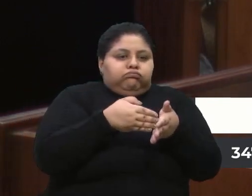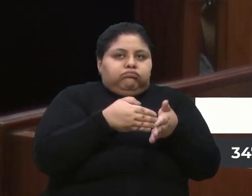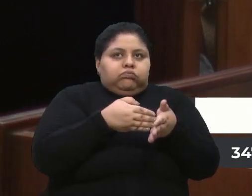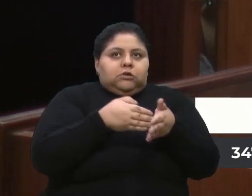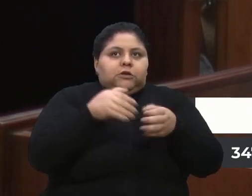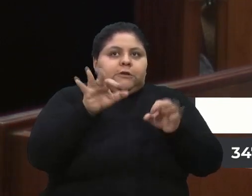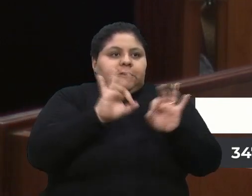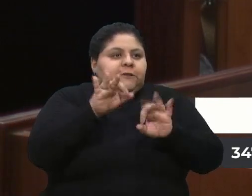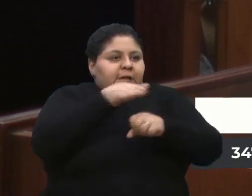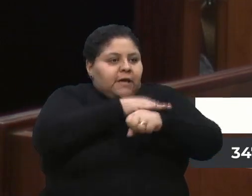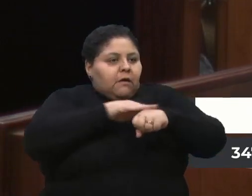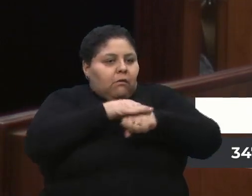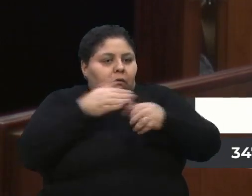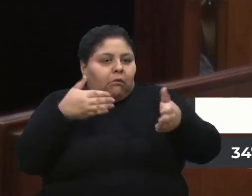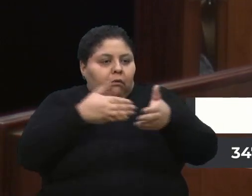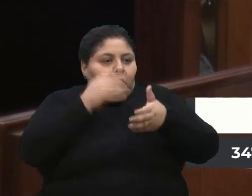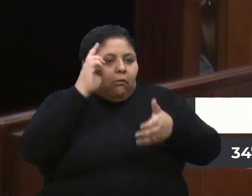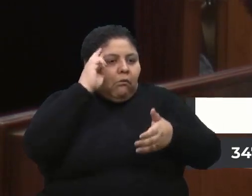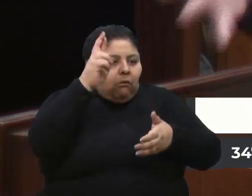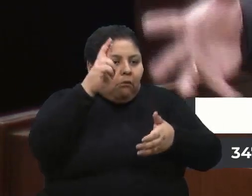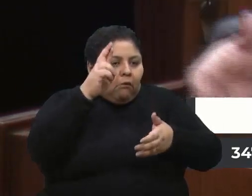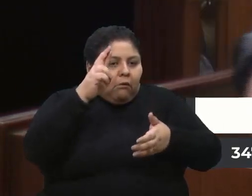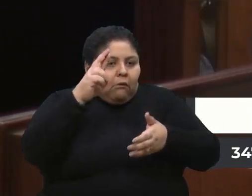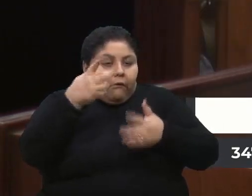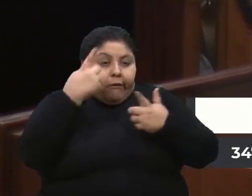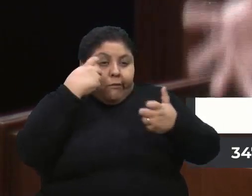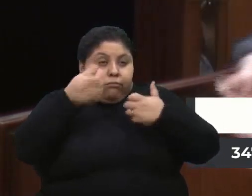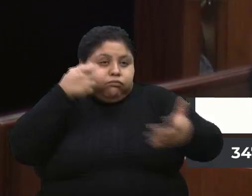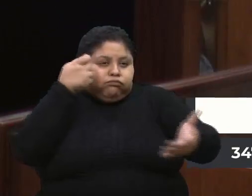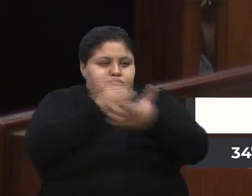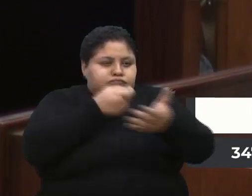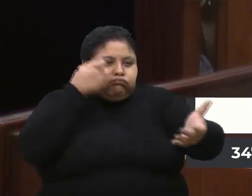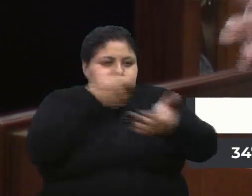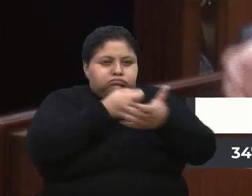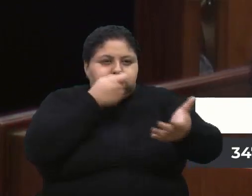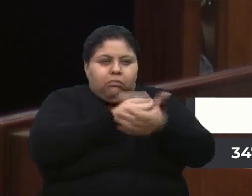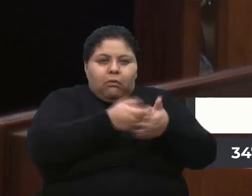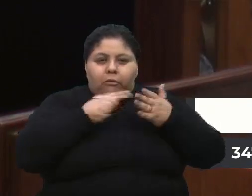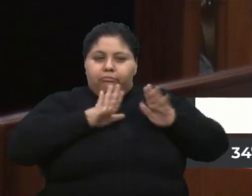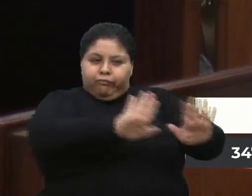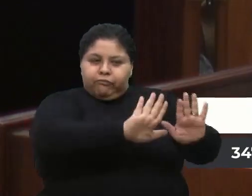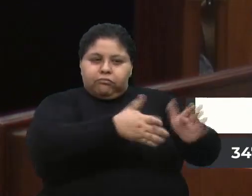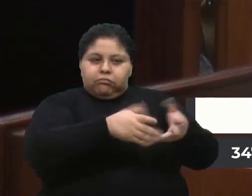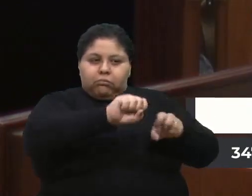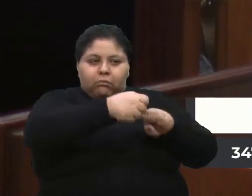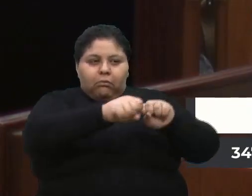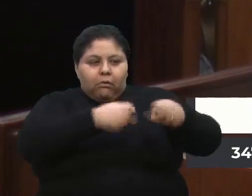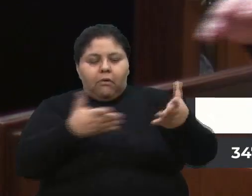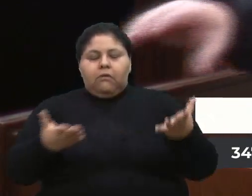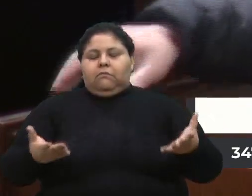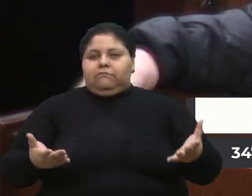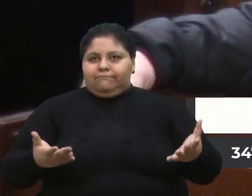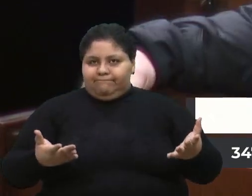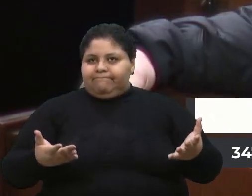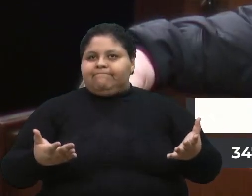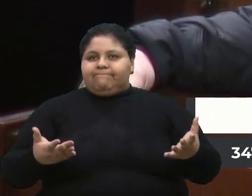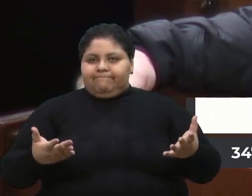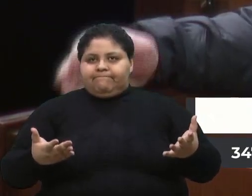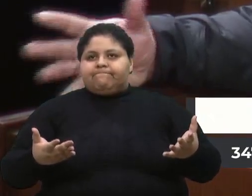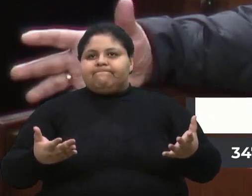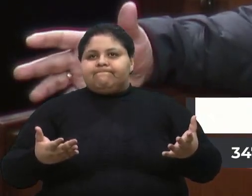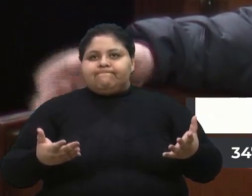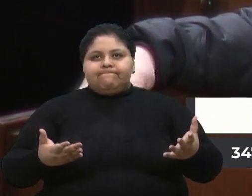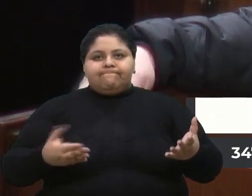chega numa direção e avança na diretora, surra, faz o que quer, quebra carro, isso tudo é de um